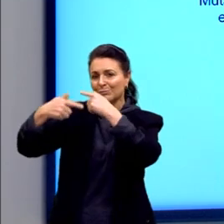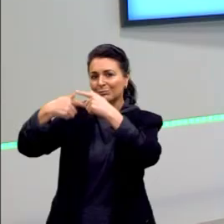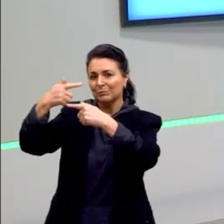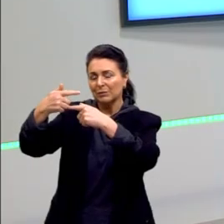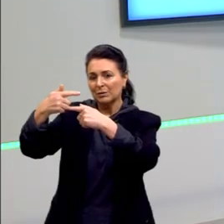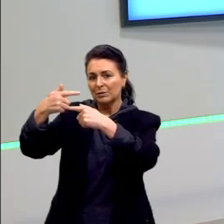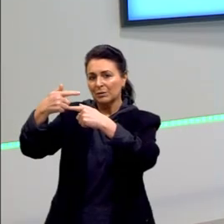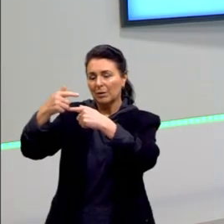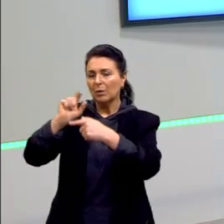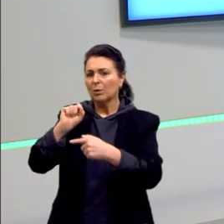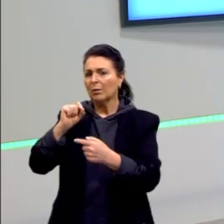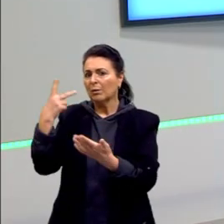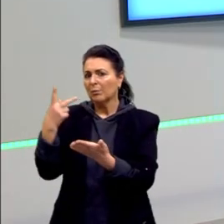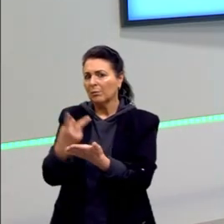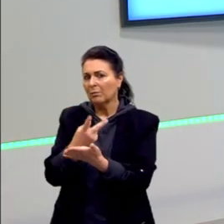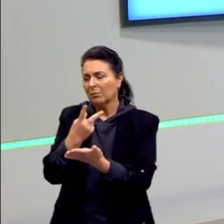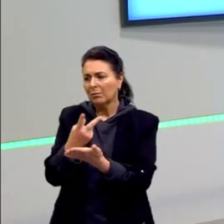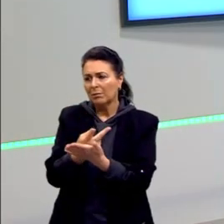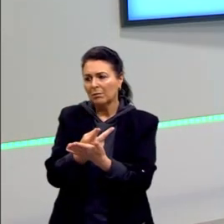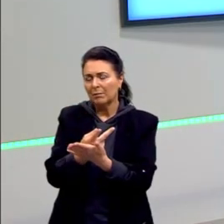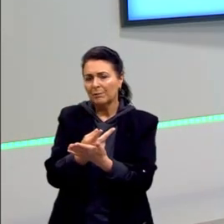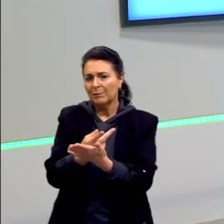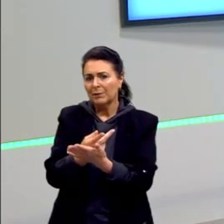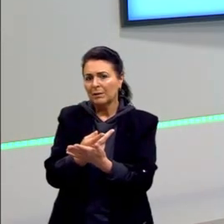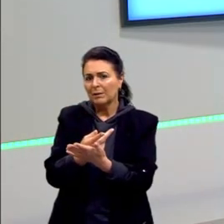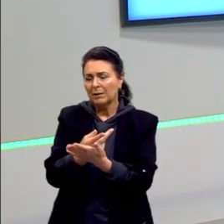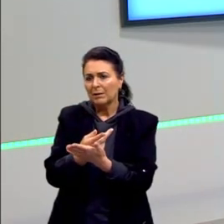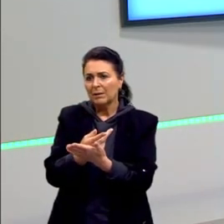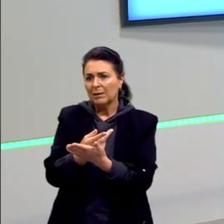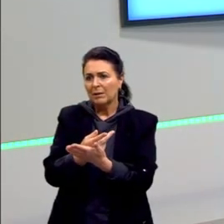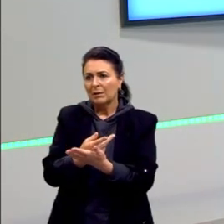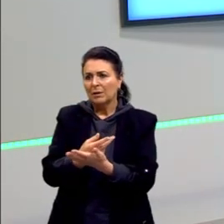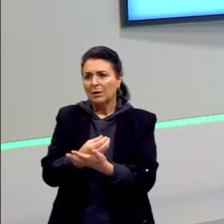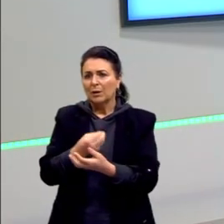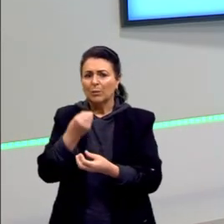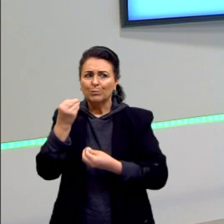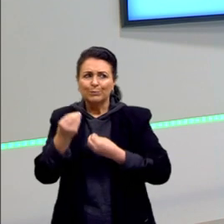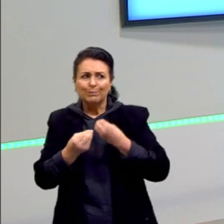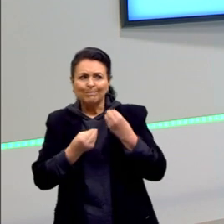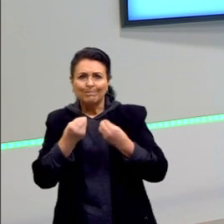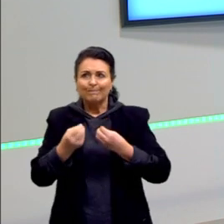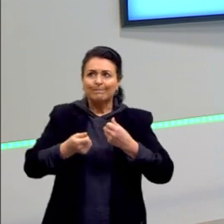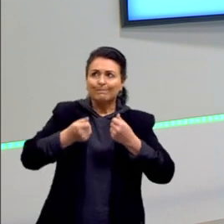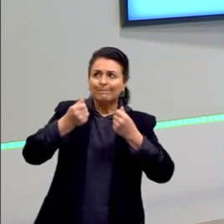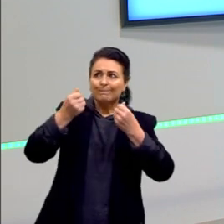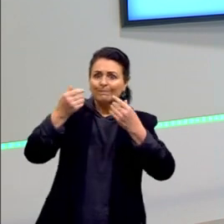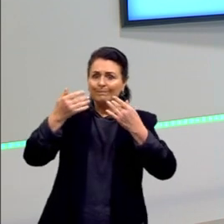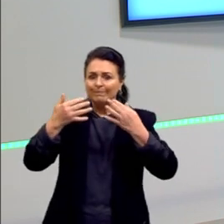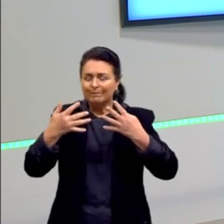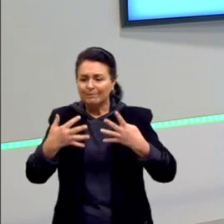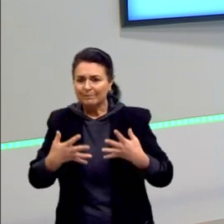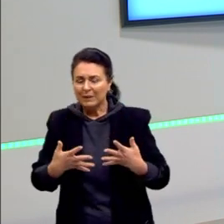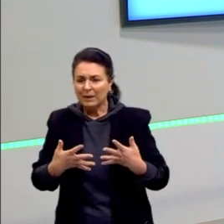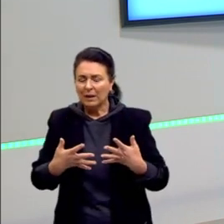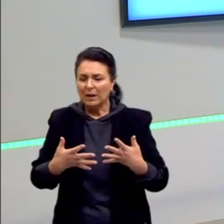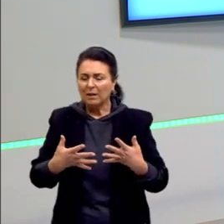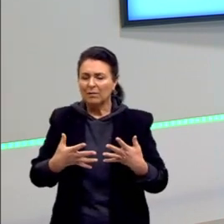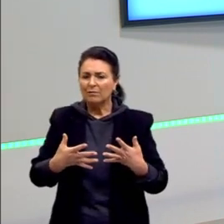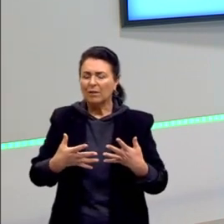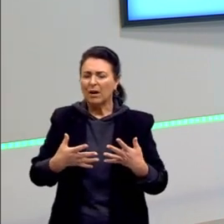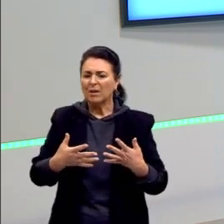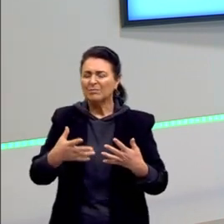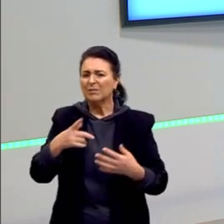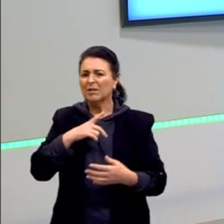E ela vai ser, vai ser, como eu posso dizer assim, vai ser taxada como